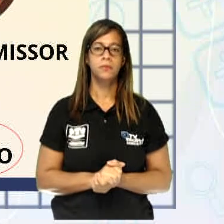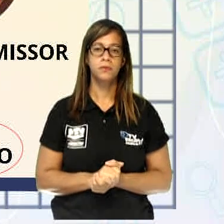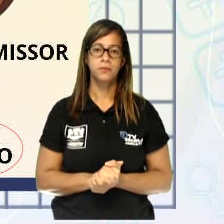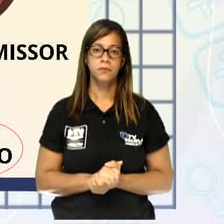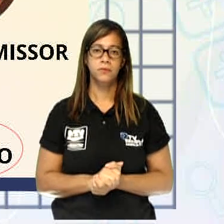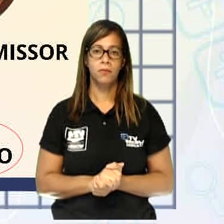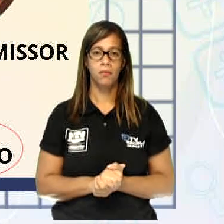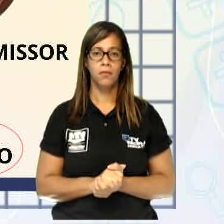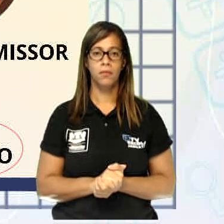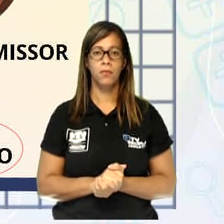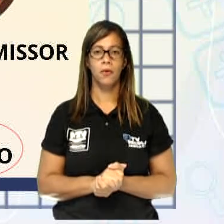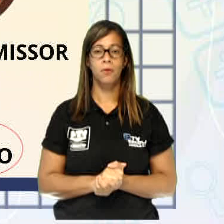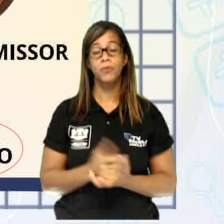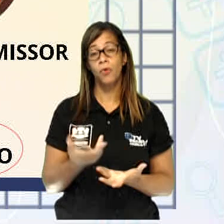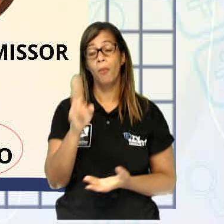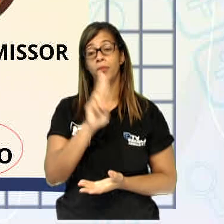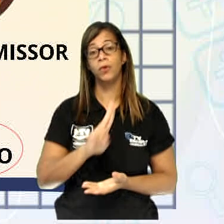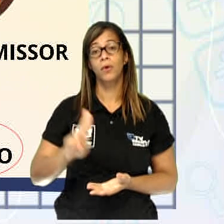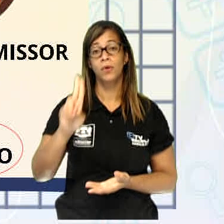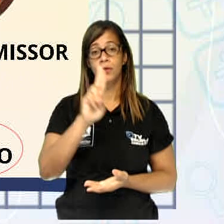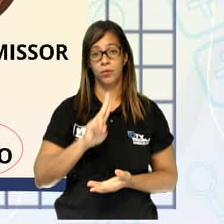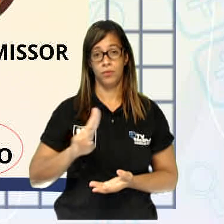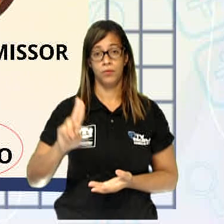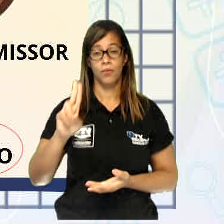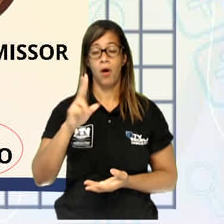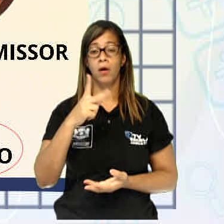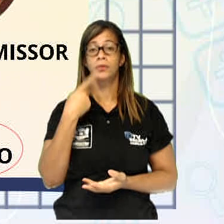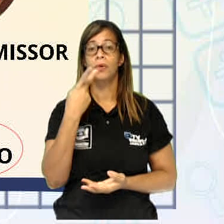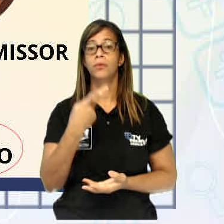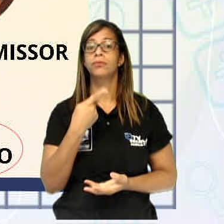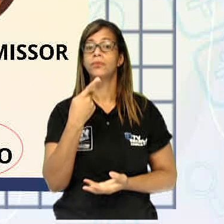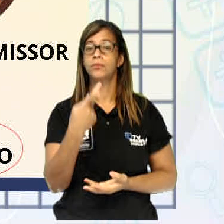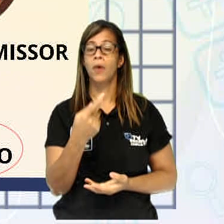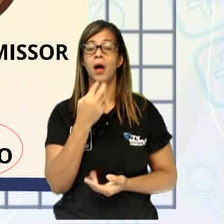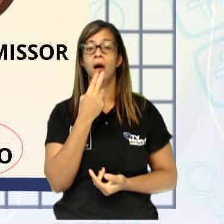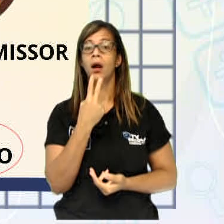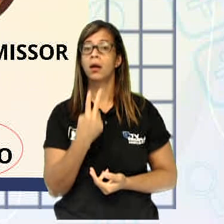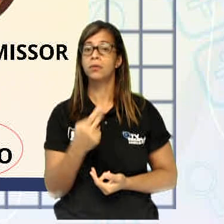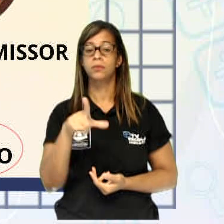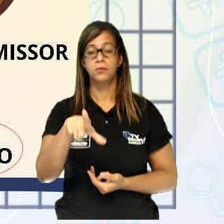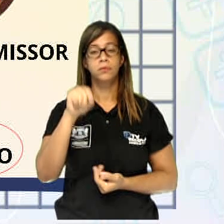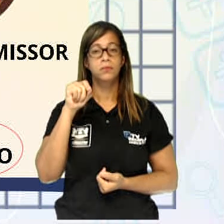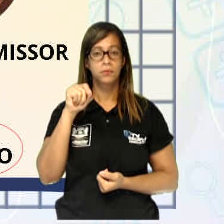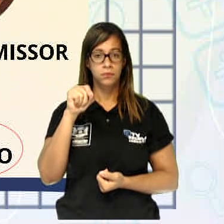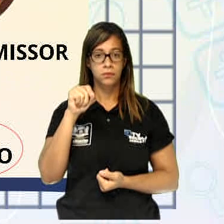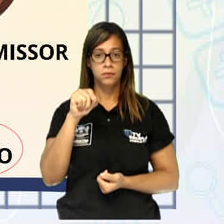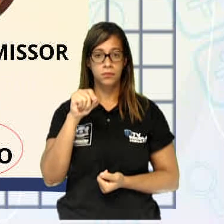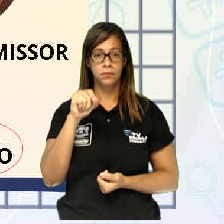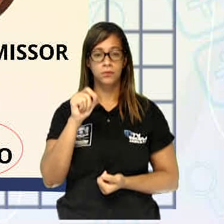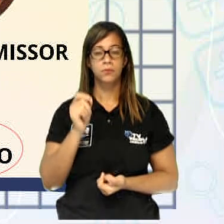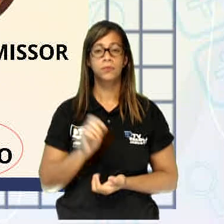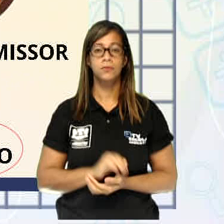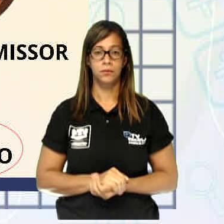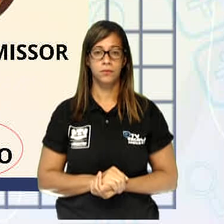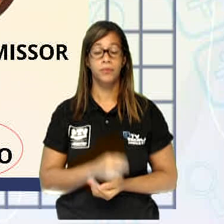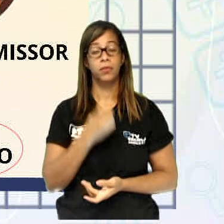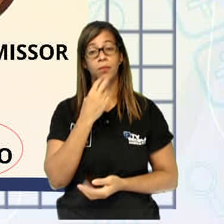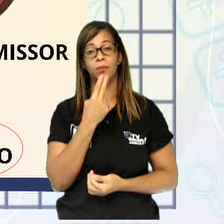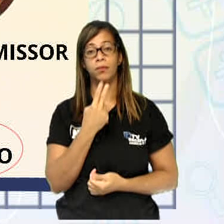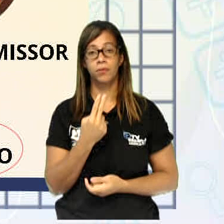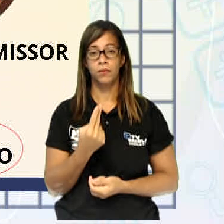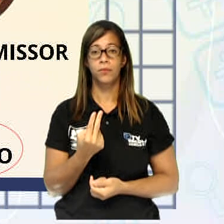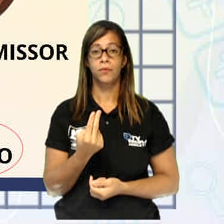Você tem aí, como eles usam a fala, é a linguagem escolhida por eles. Essa linguagem,